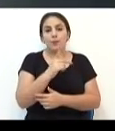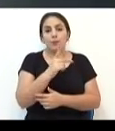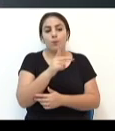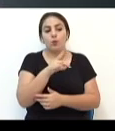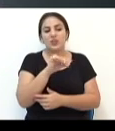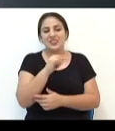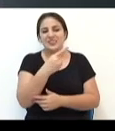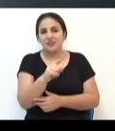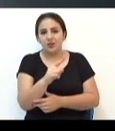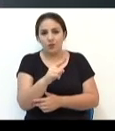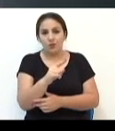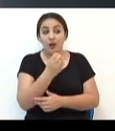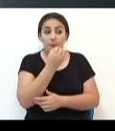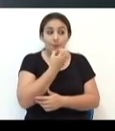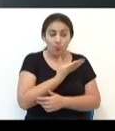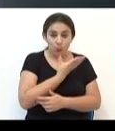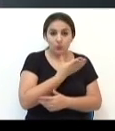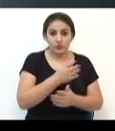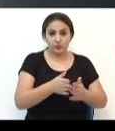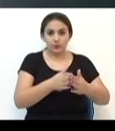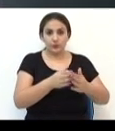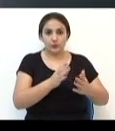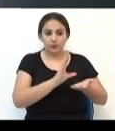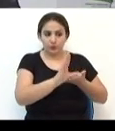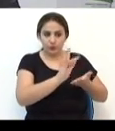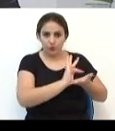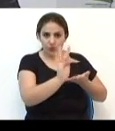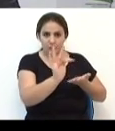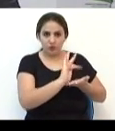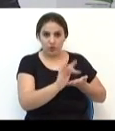pelo contrário, ela protege os bons fornecedores.